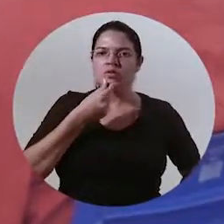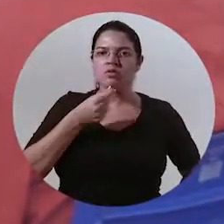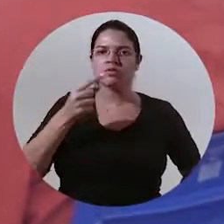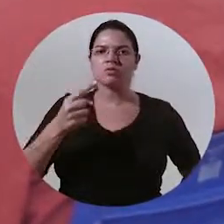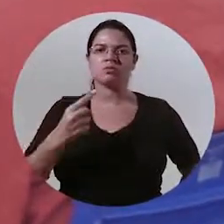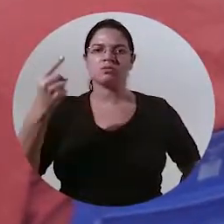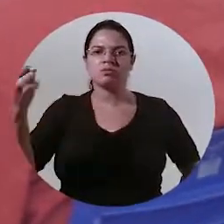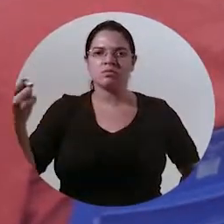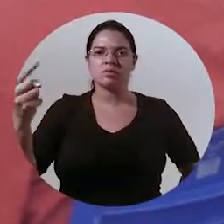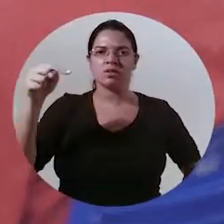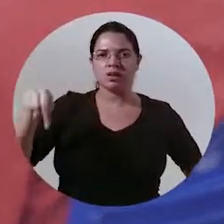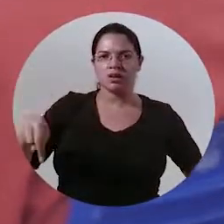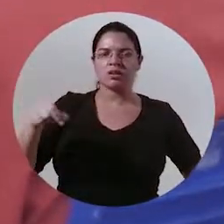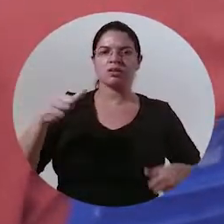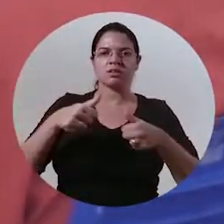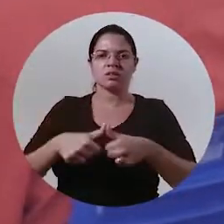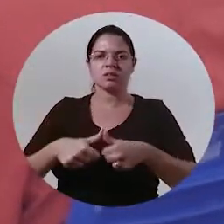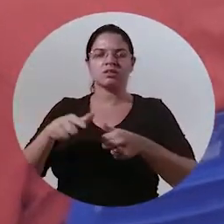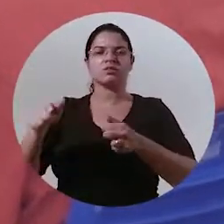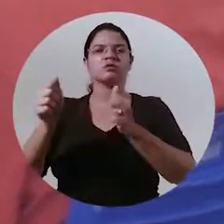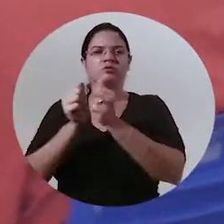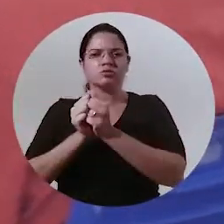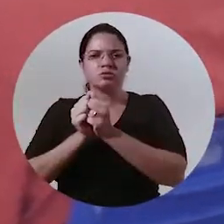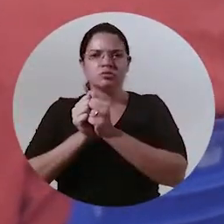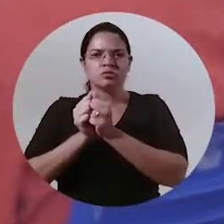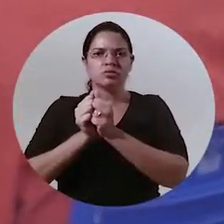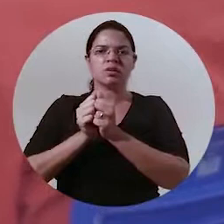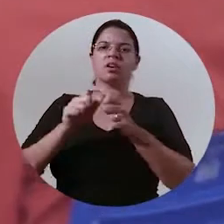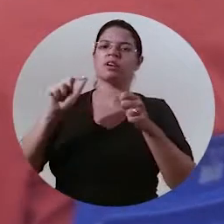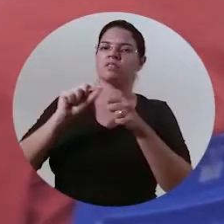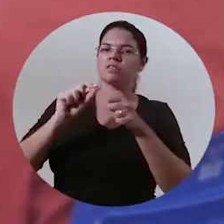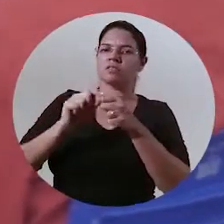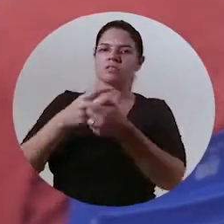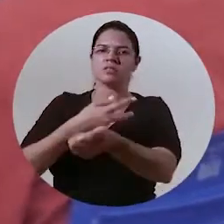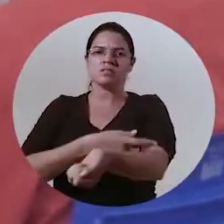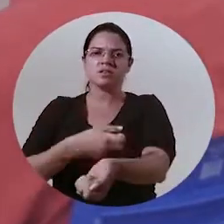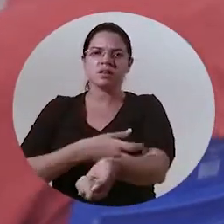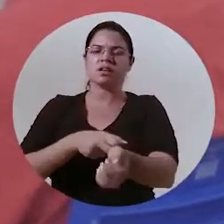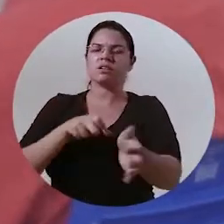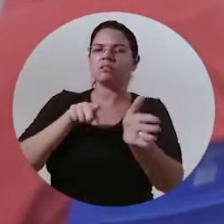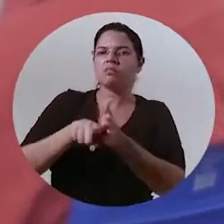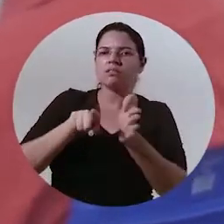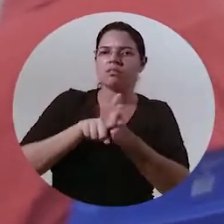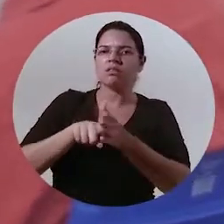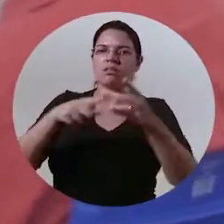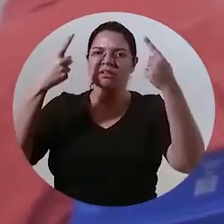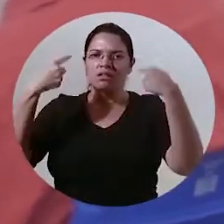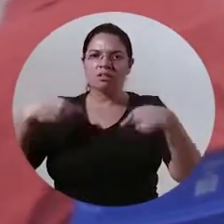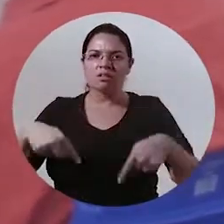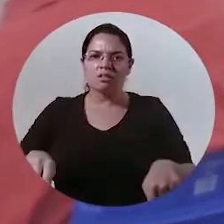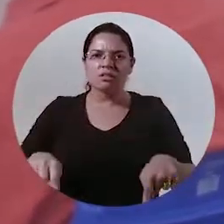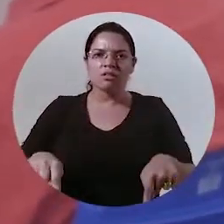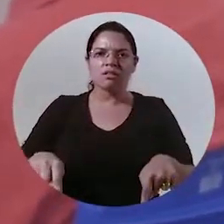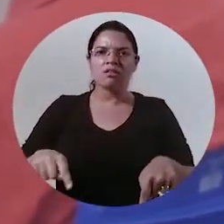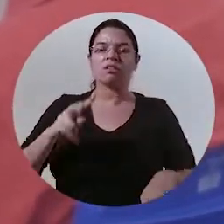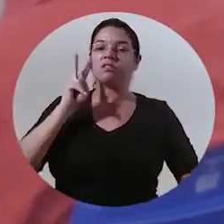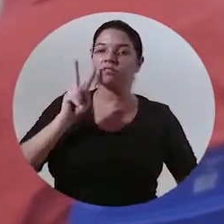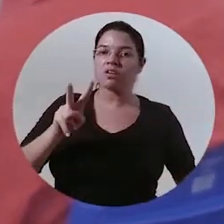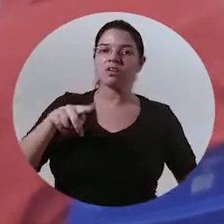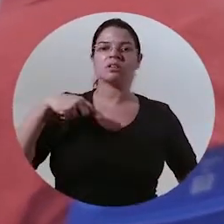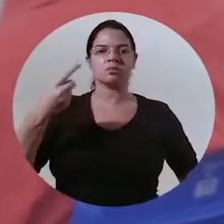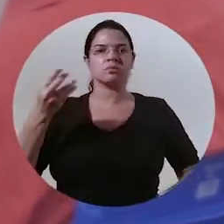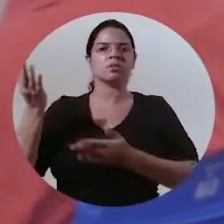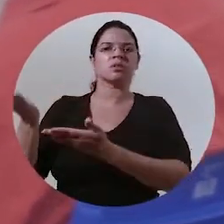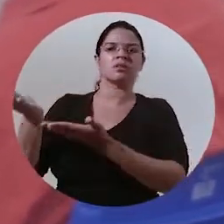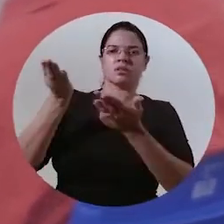Ele, a senhora, a pessoa mais próxima dele aqui Está acompanhando para fazer os exames necessários investigar o que ele